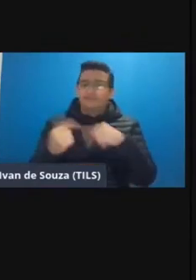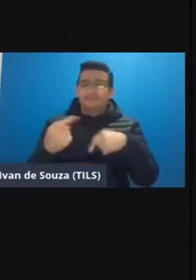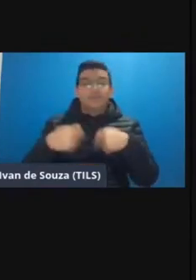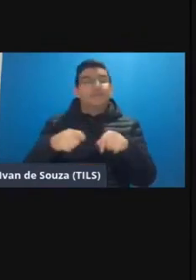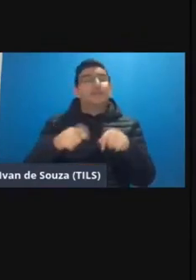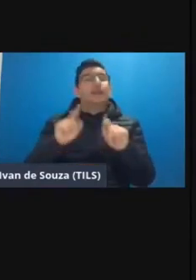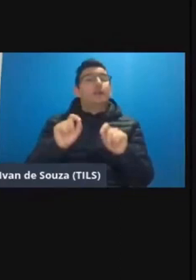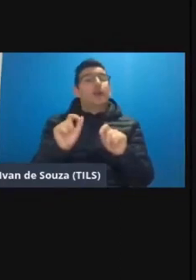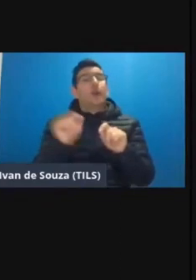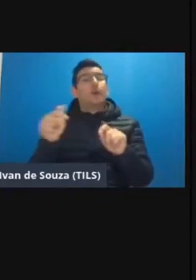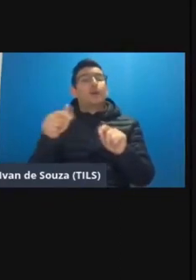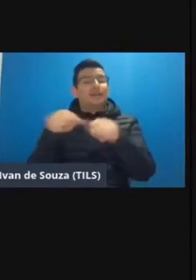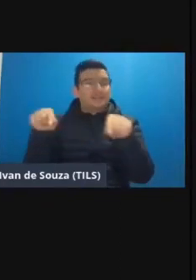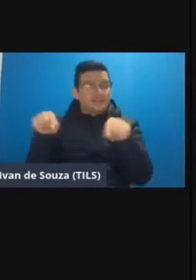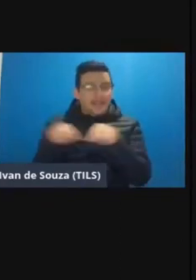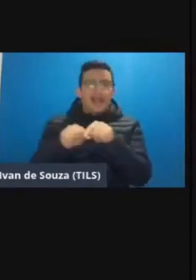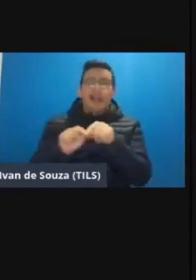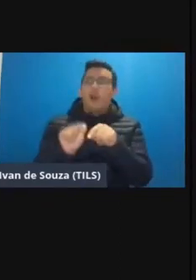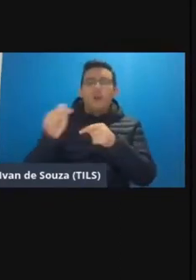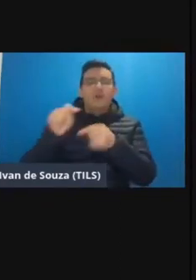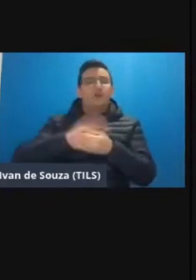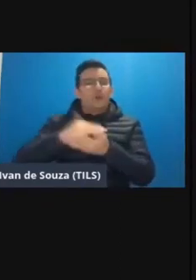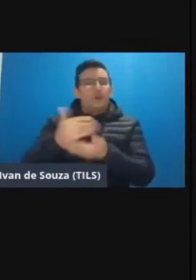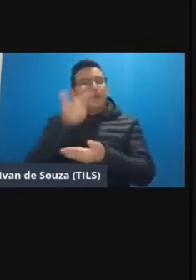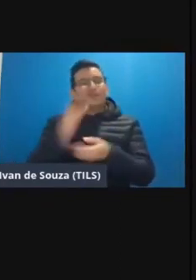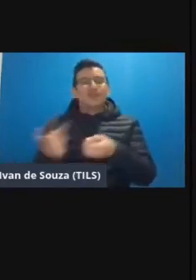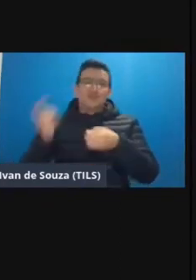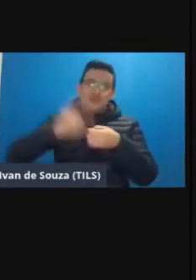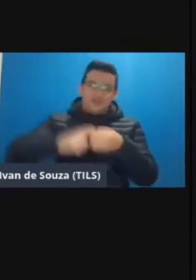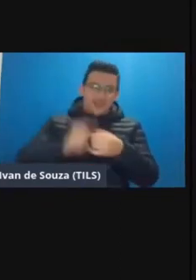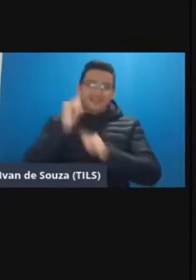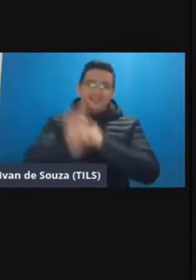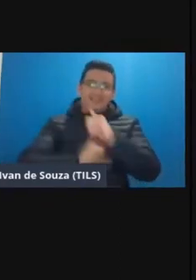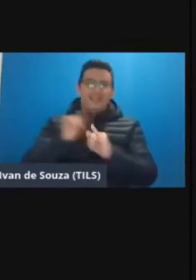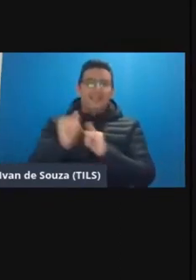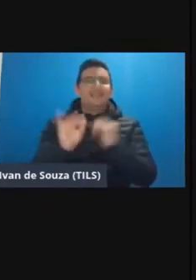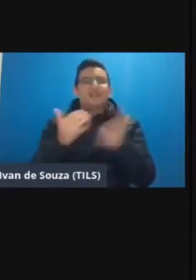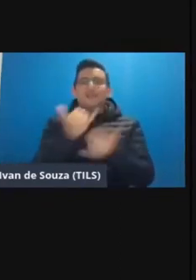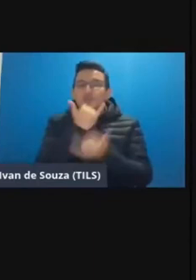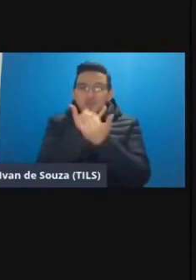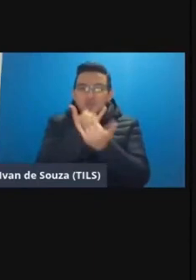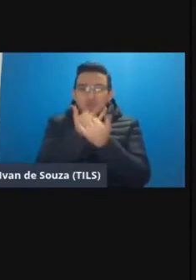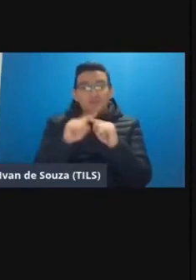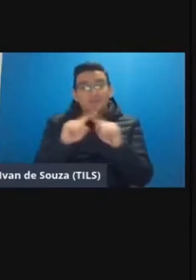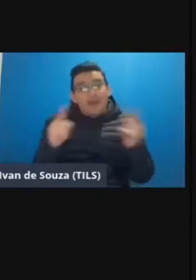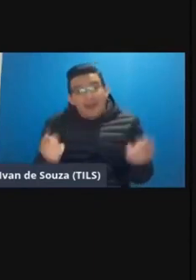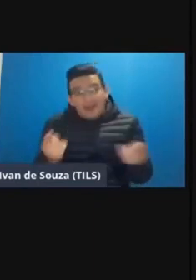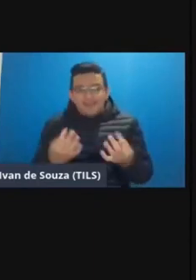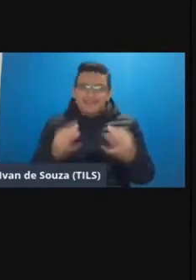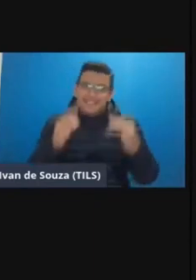mudar de de local de aparelho para poder retomar a conexão então peço mil desculpas mas tempos de